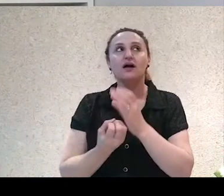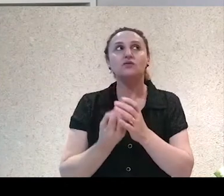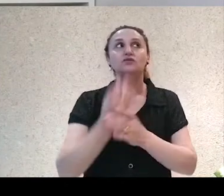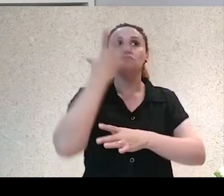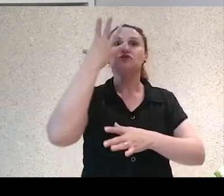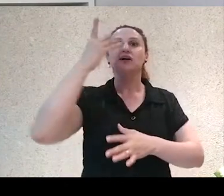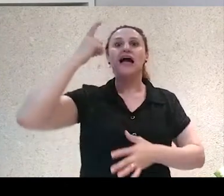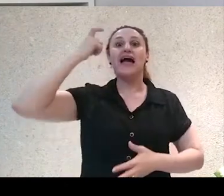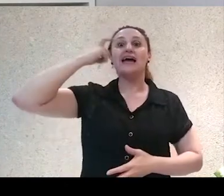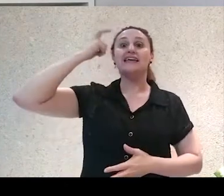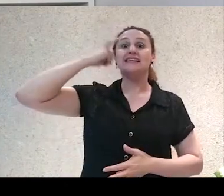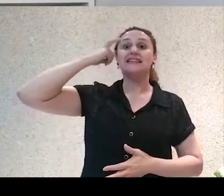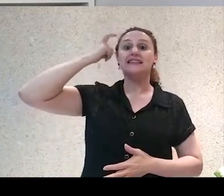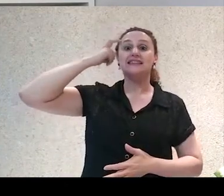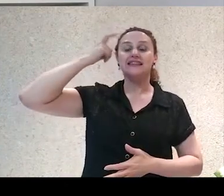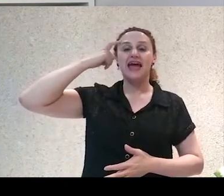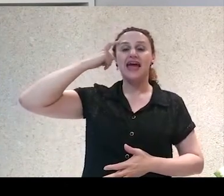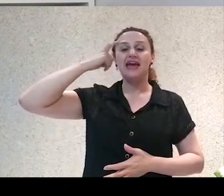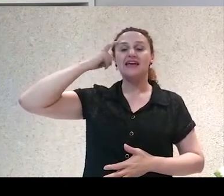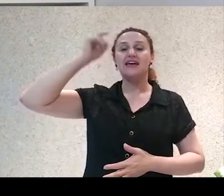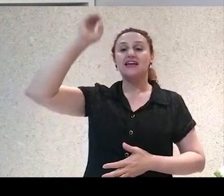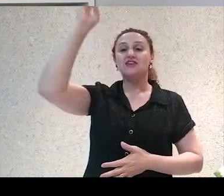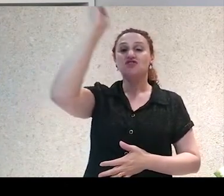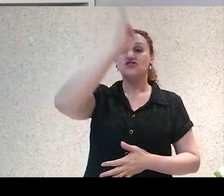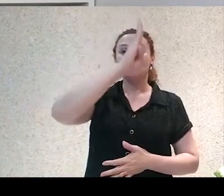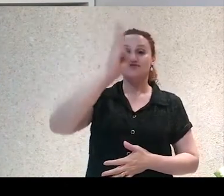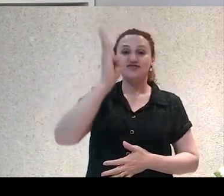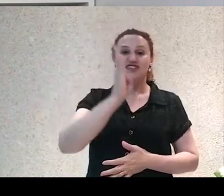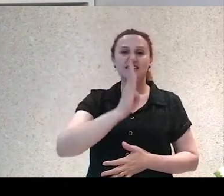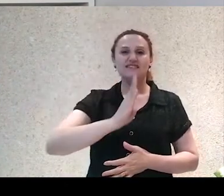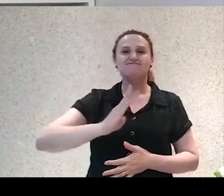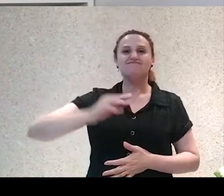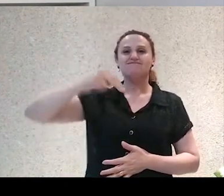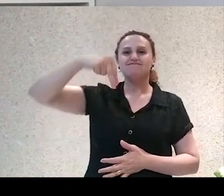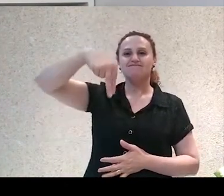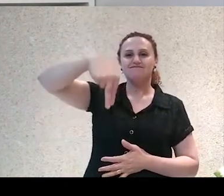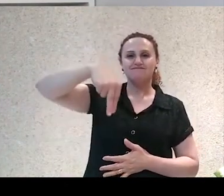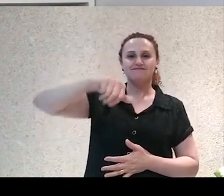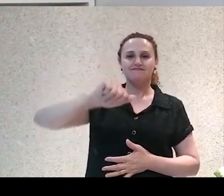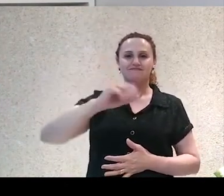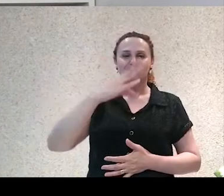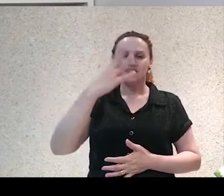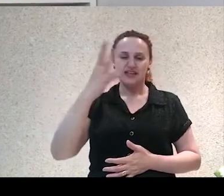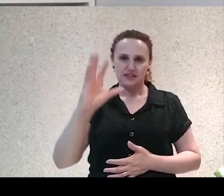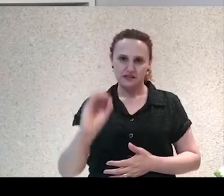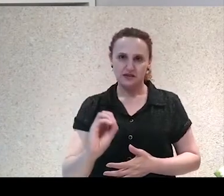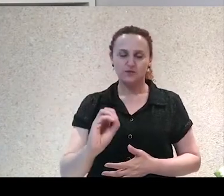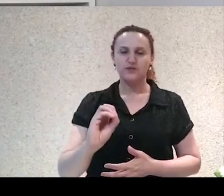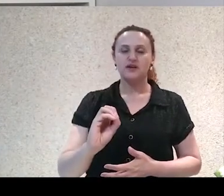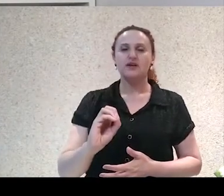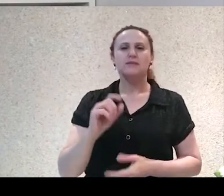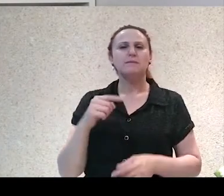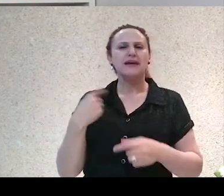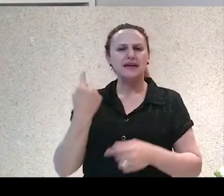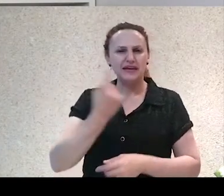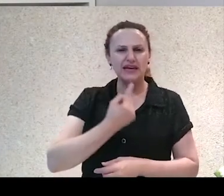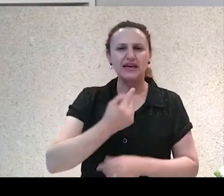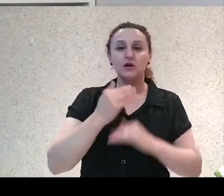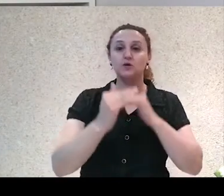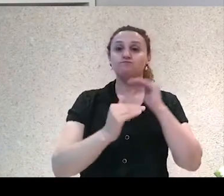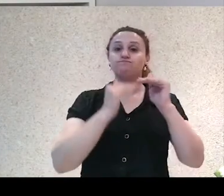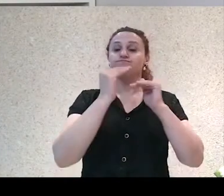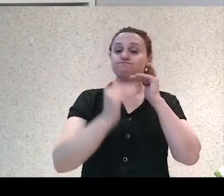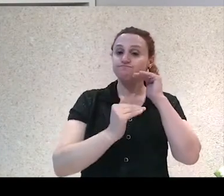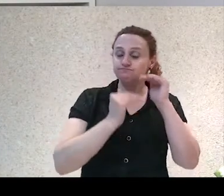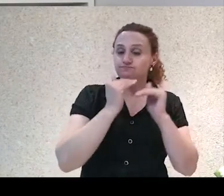quando um país se torna independente, ele construa uma literatura que, de alguma forma, avalize, questione, né? Que construa